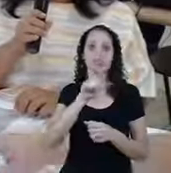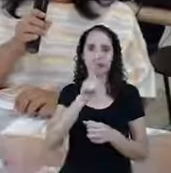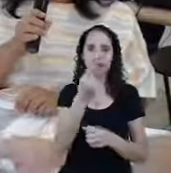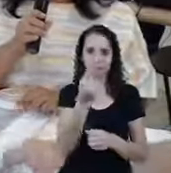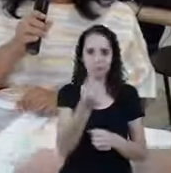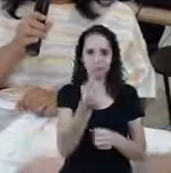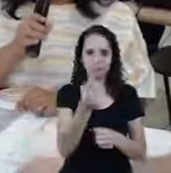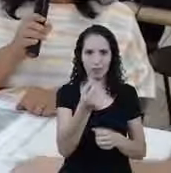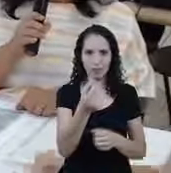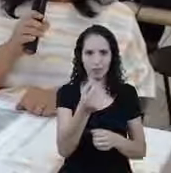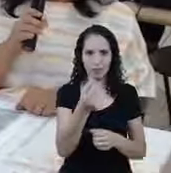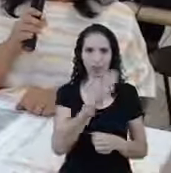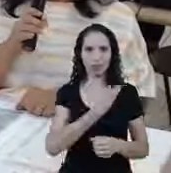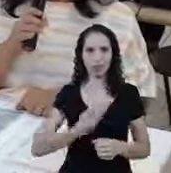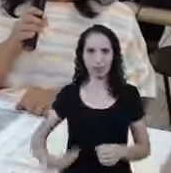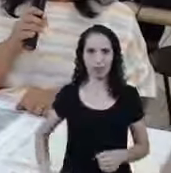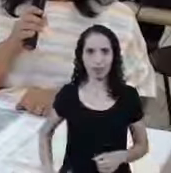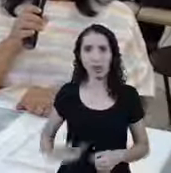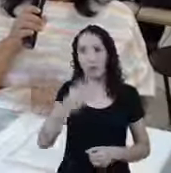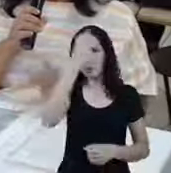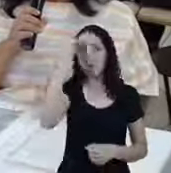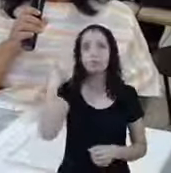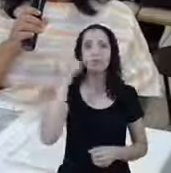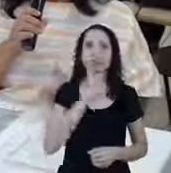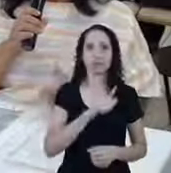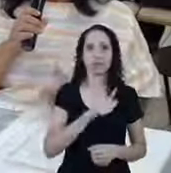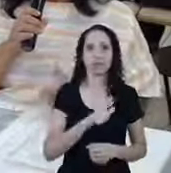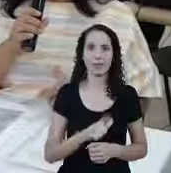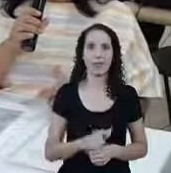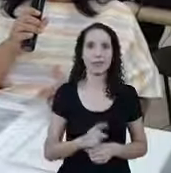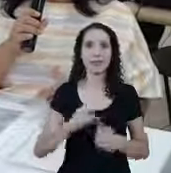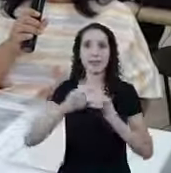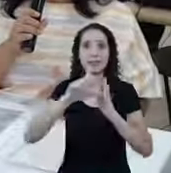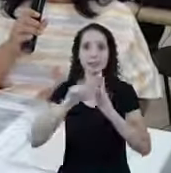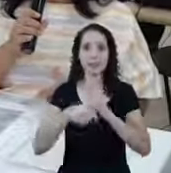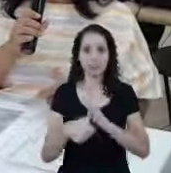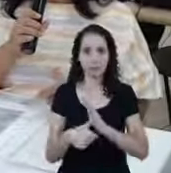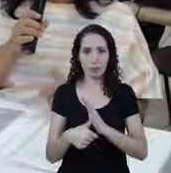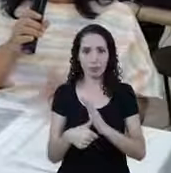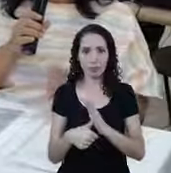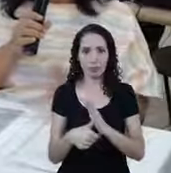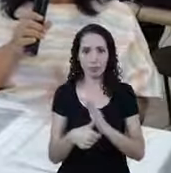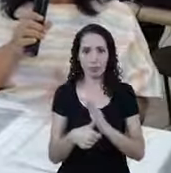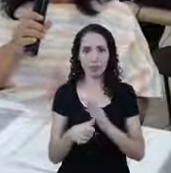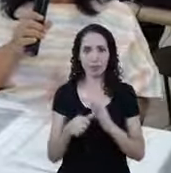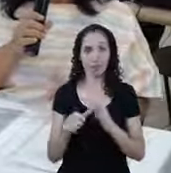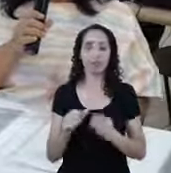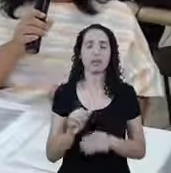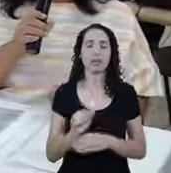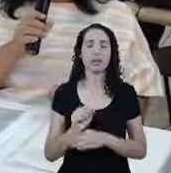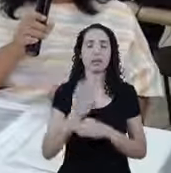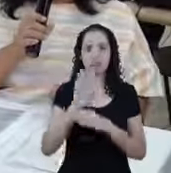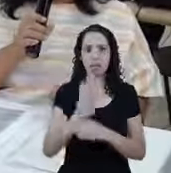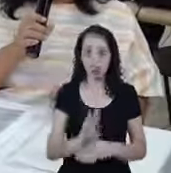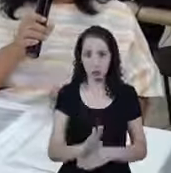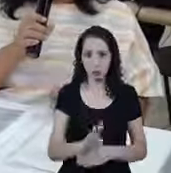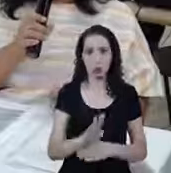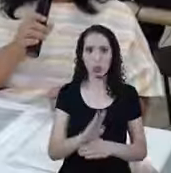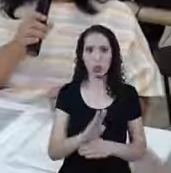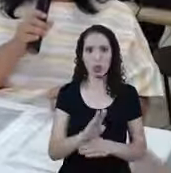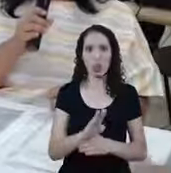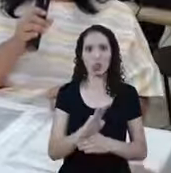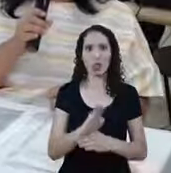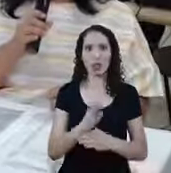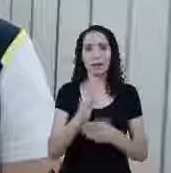as pessoas receberão e depois, quando esse benefício for homologado, será descontado